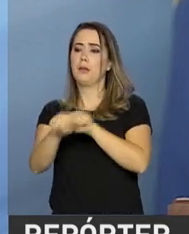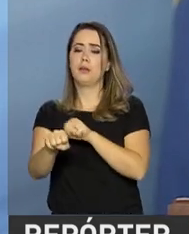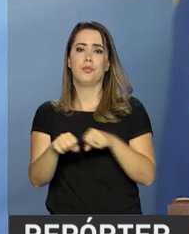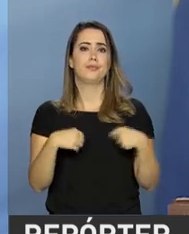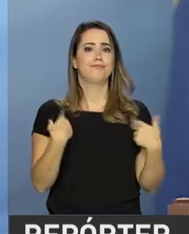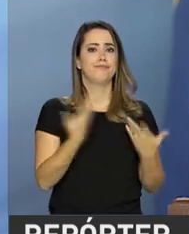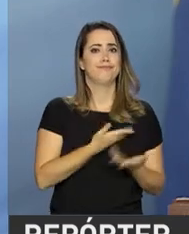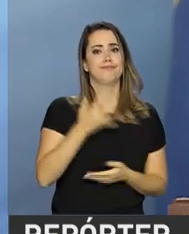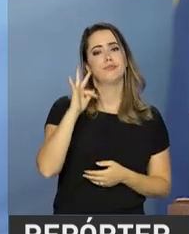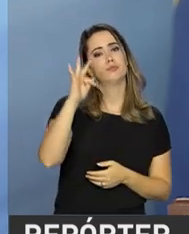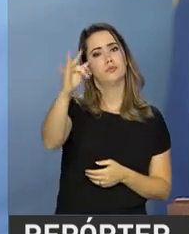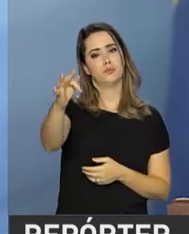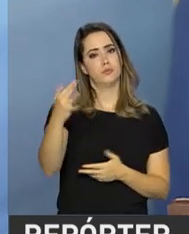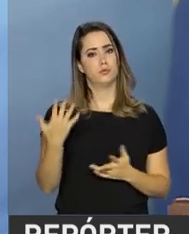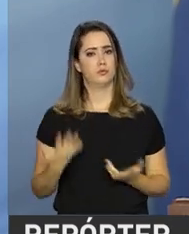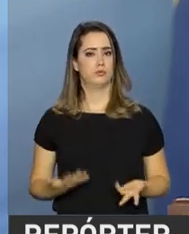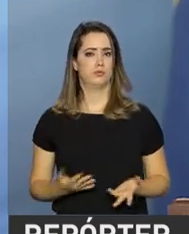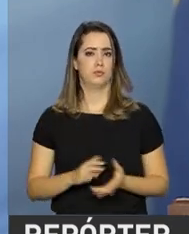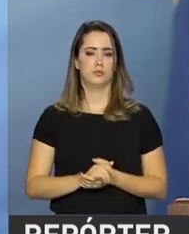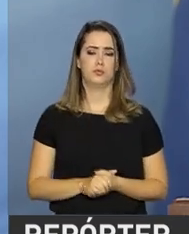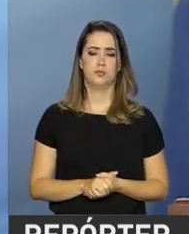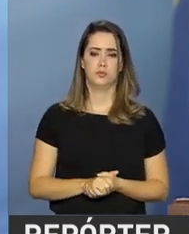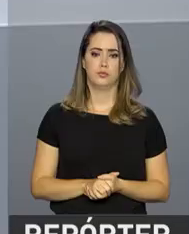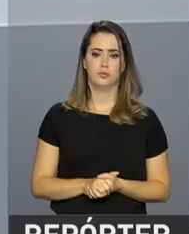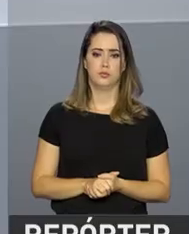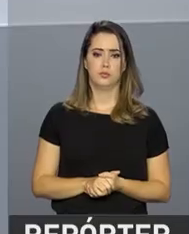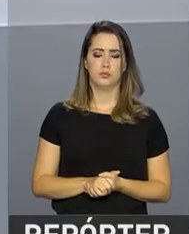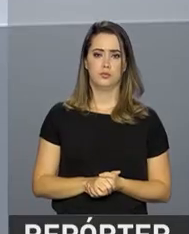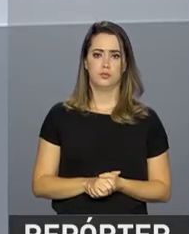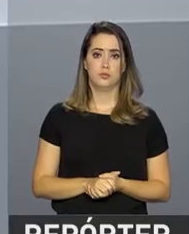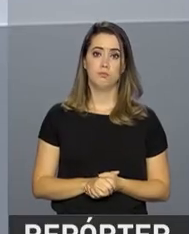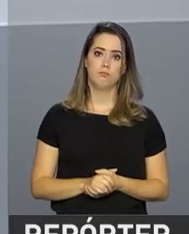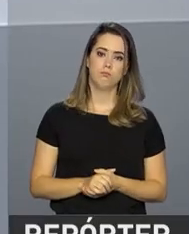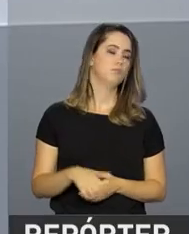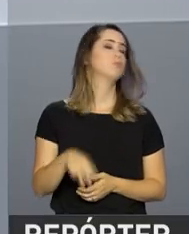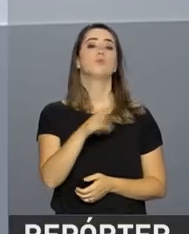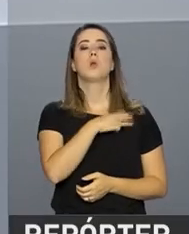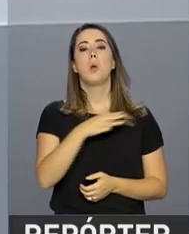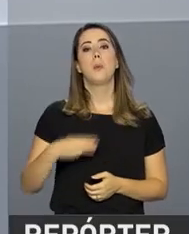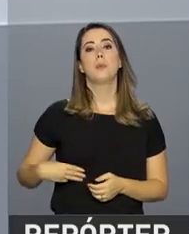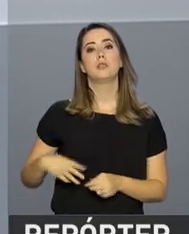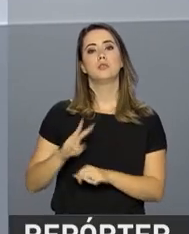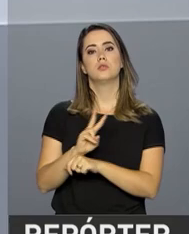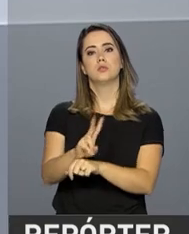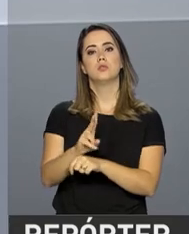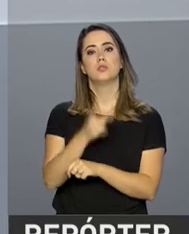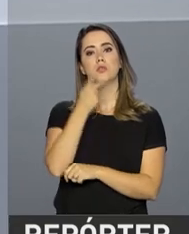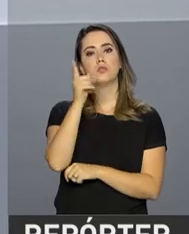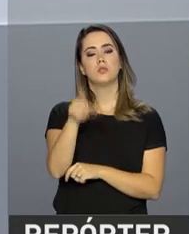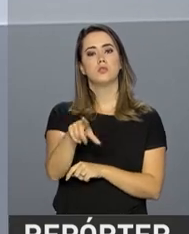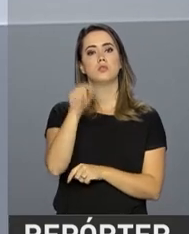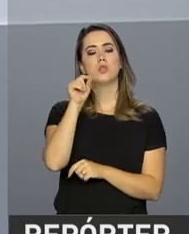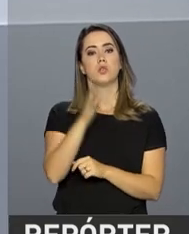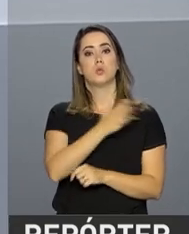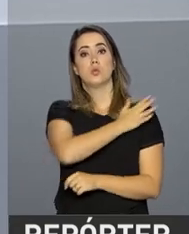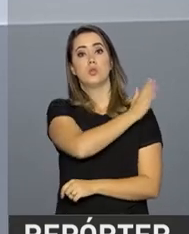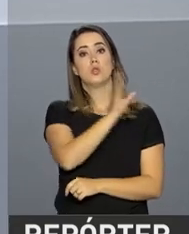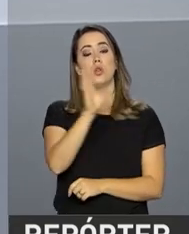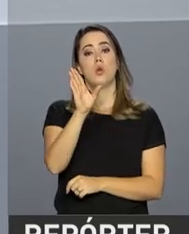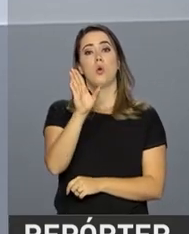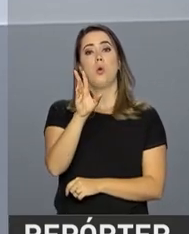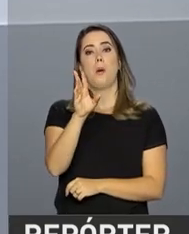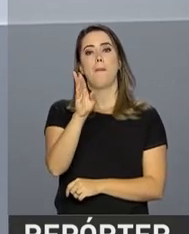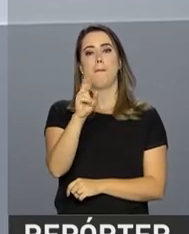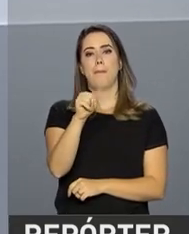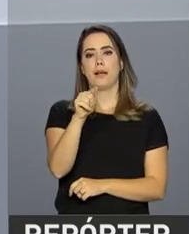o nosso futuro. O ministro da Defesa comentou a escolha do general Braga